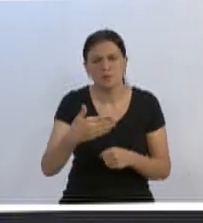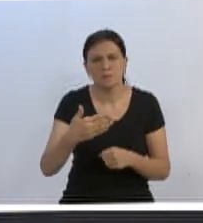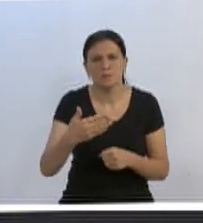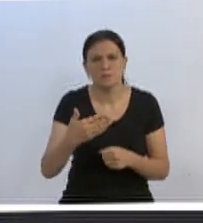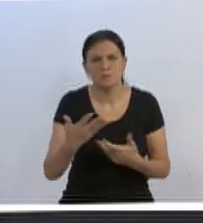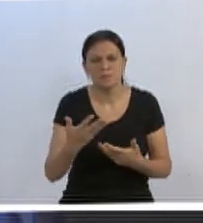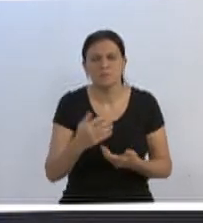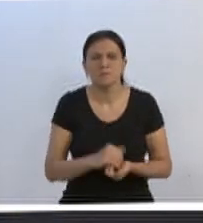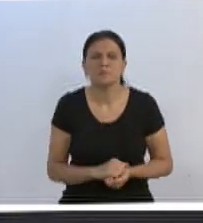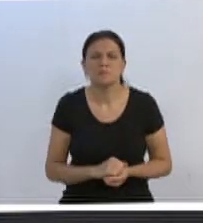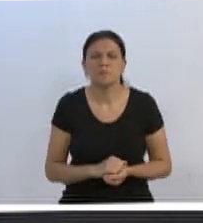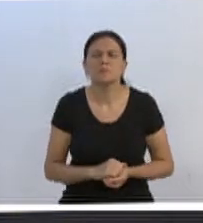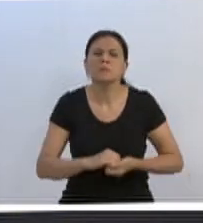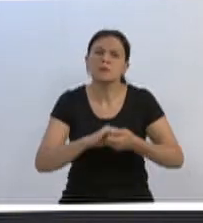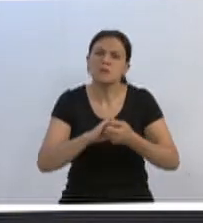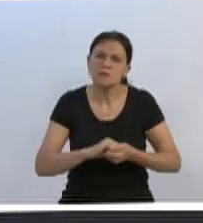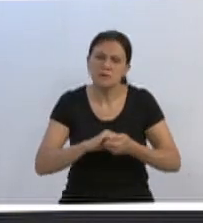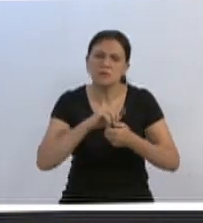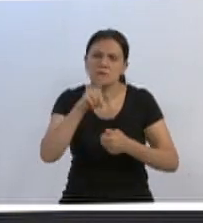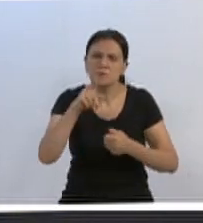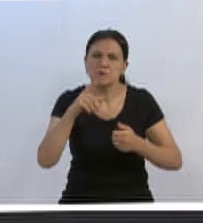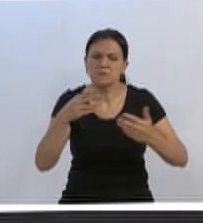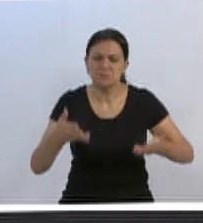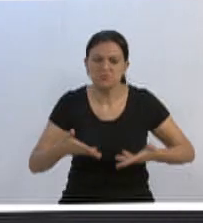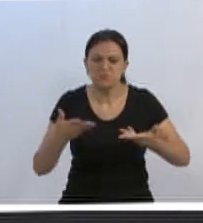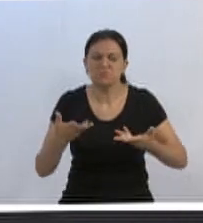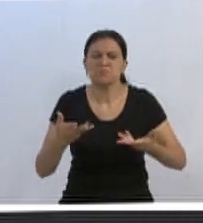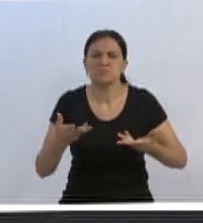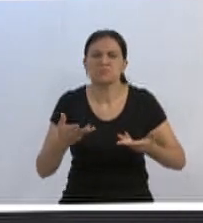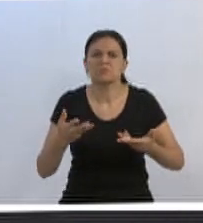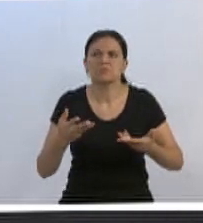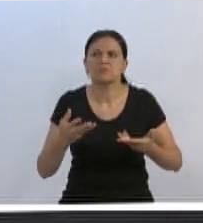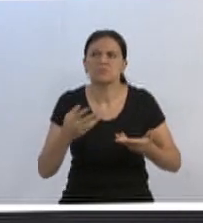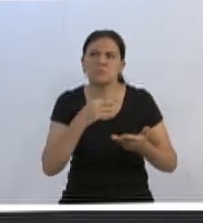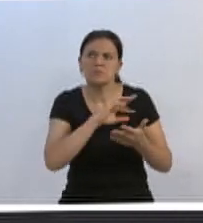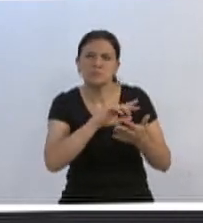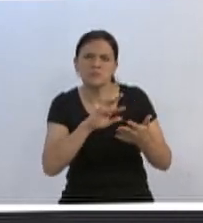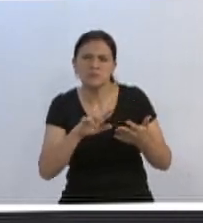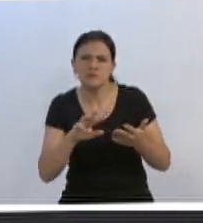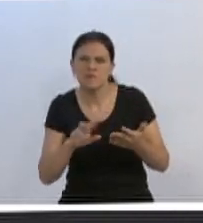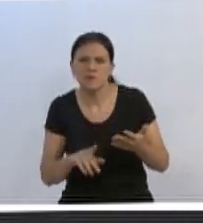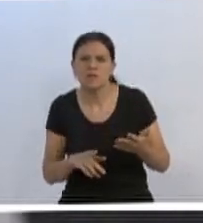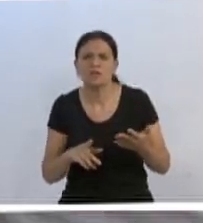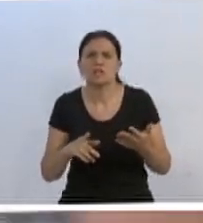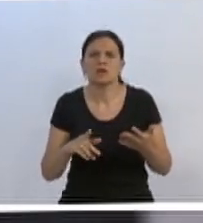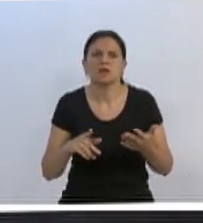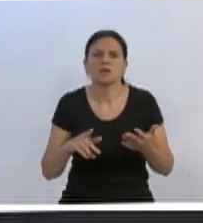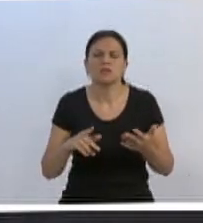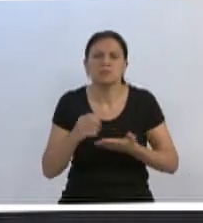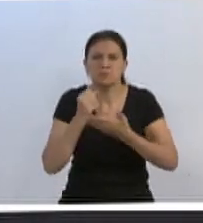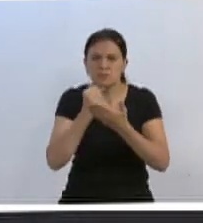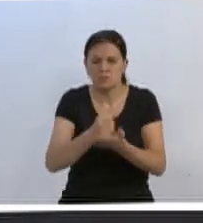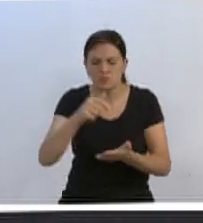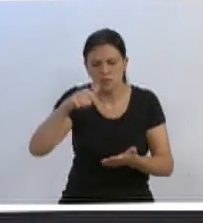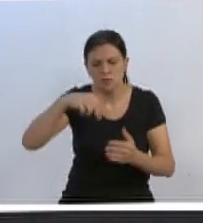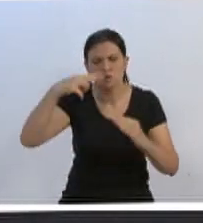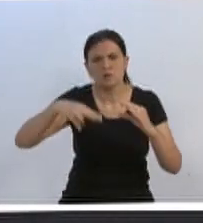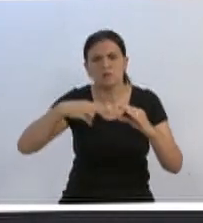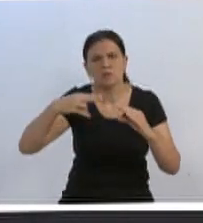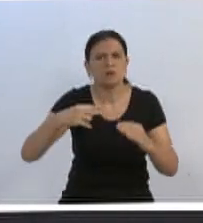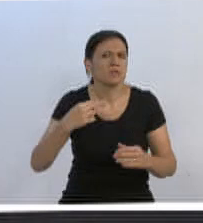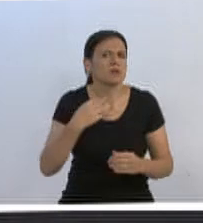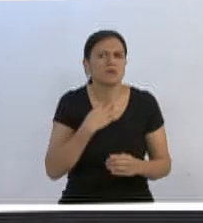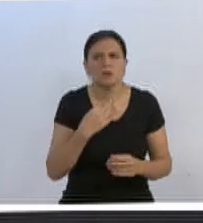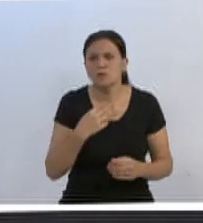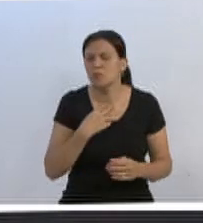desejar isso, vossa excelência, com várias bandeiras que vossa excelência traz a esta casa, a este parlamento, e que não podem, de